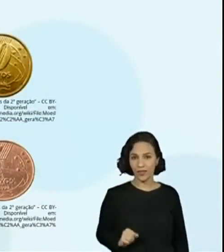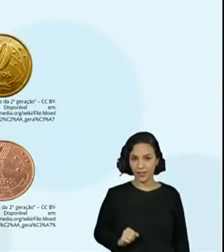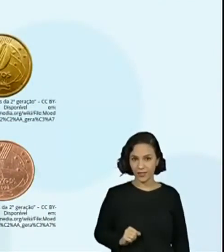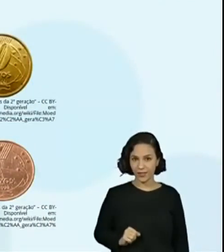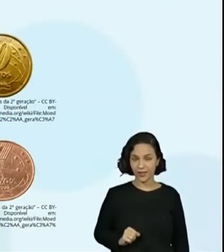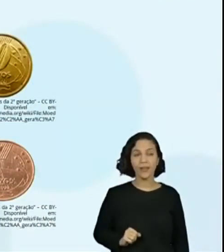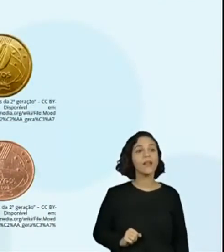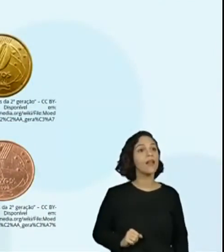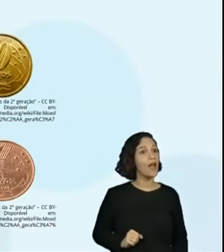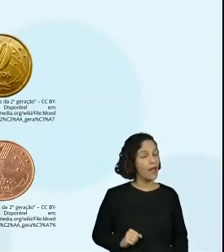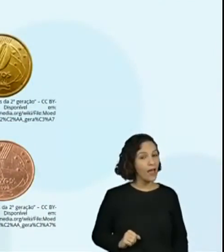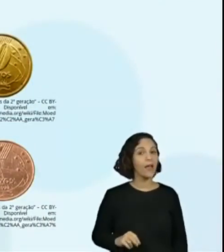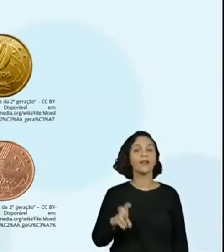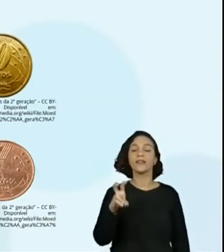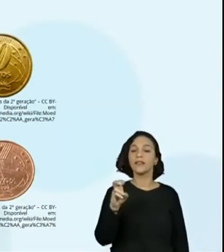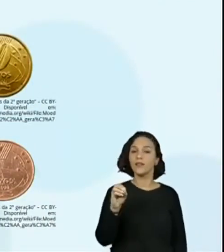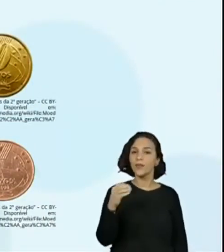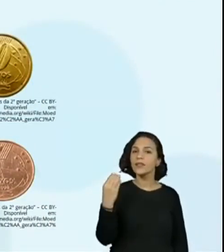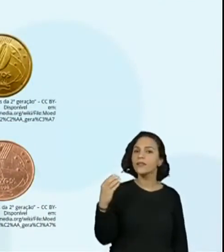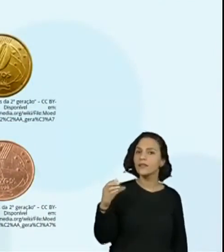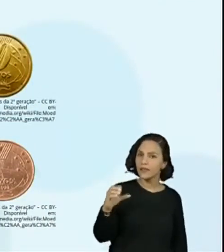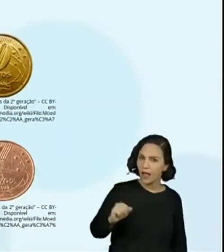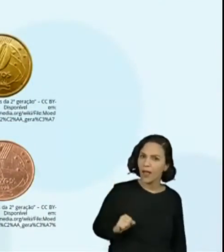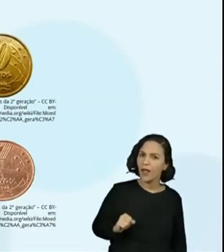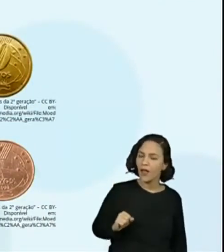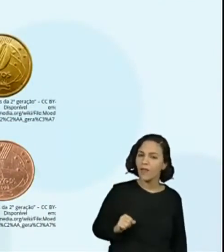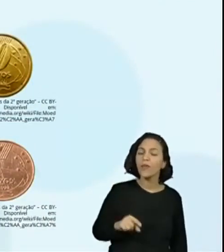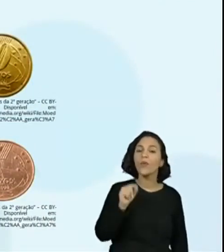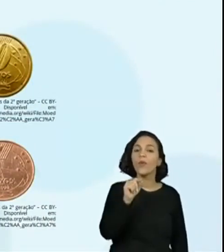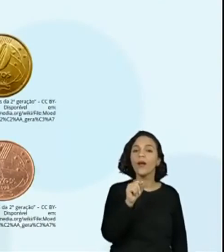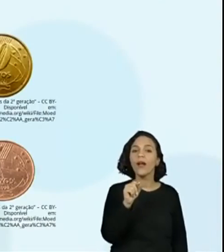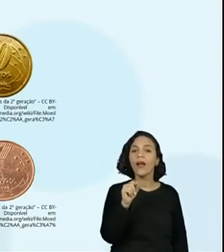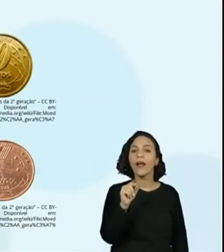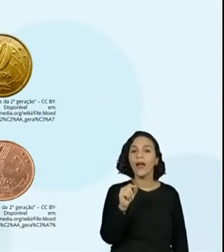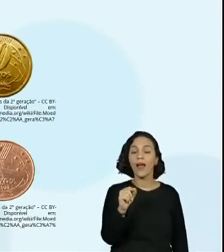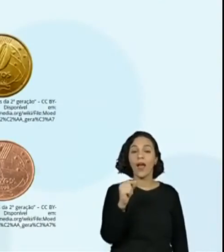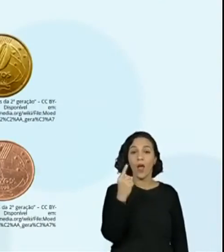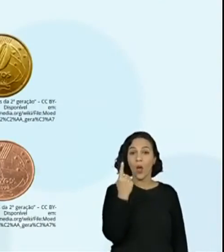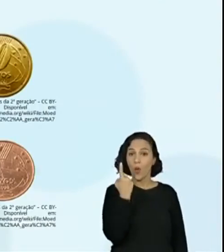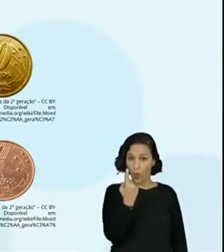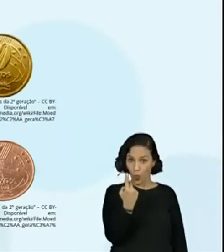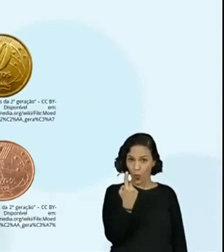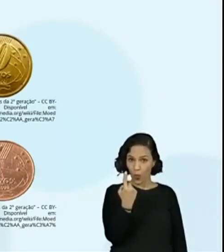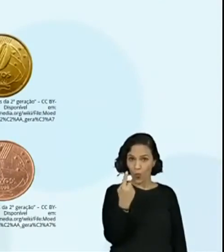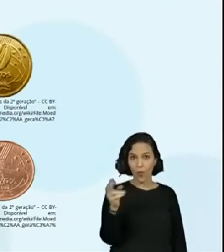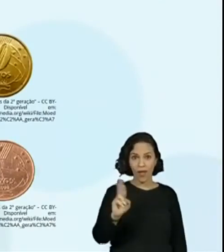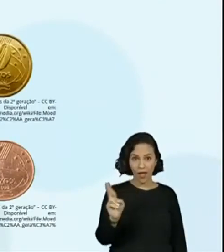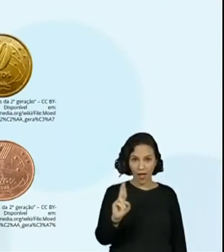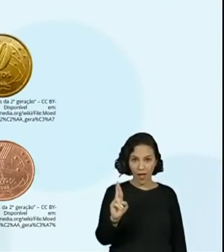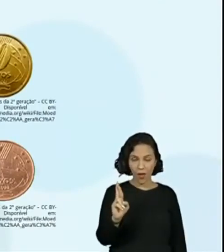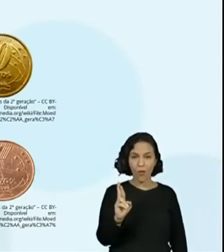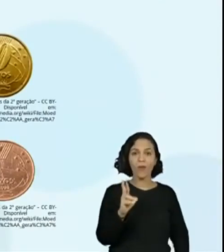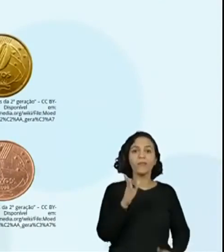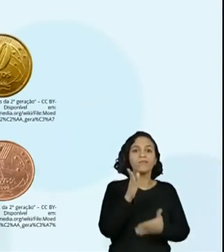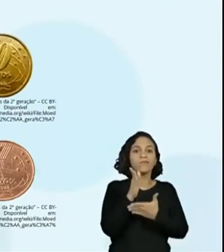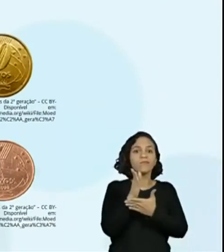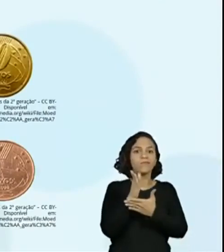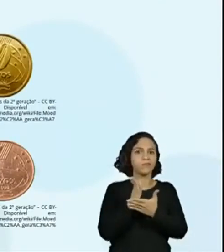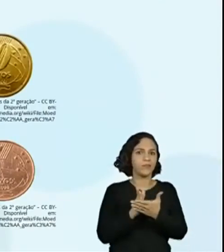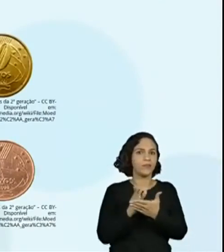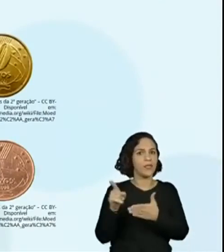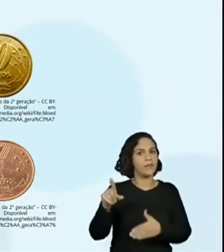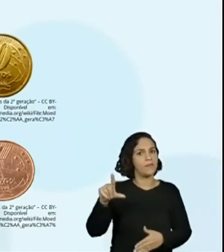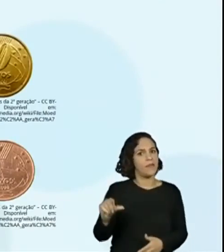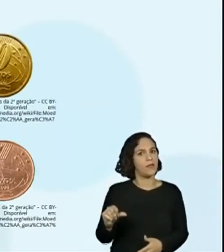A moeda de 50 centavos é uma parte de um real. Isso, Ela vale menos do que um